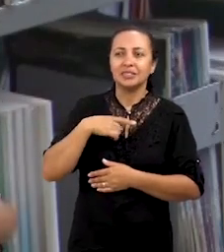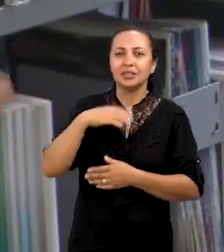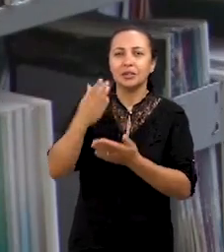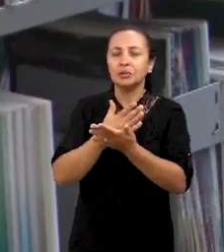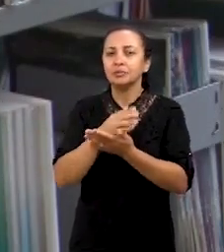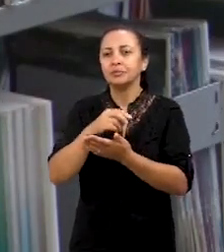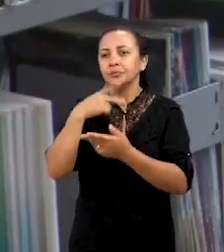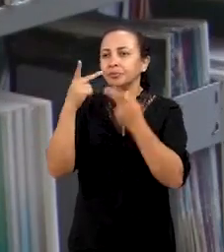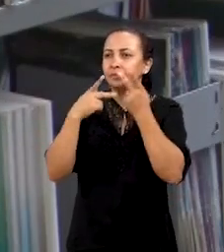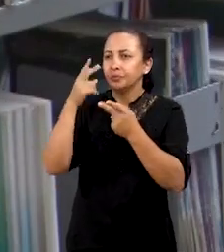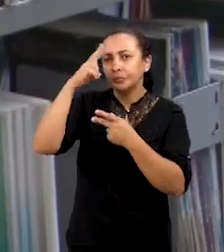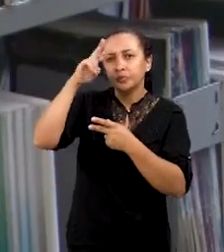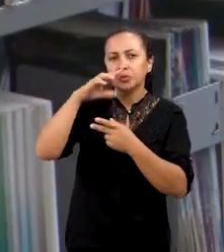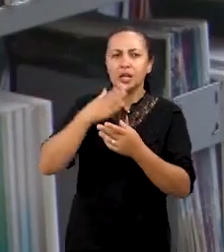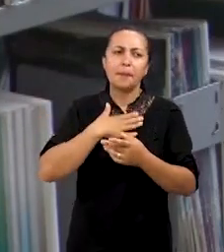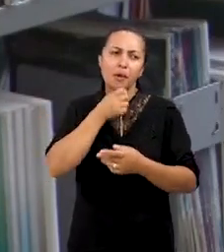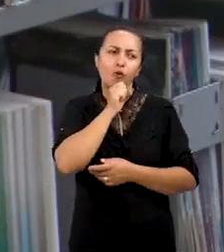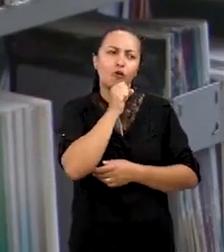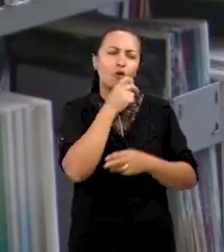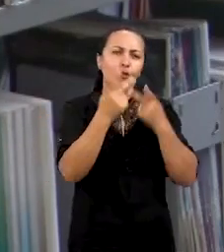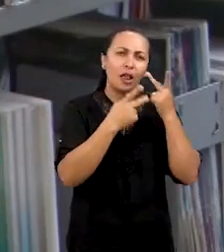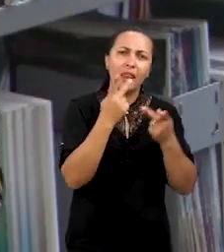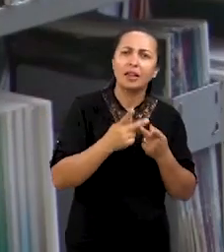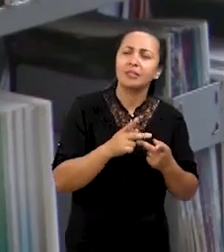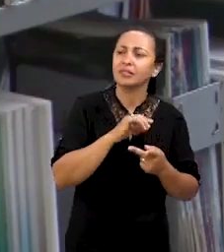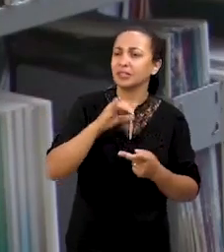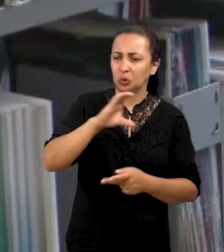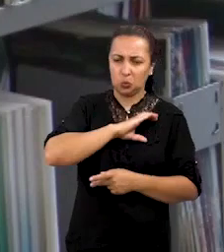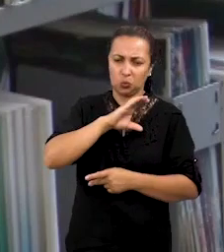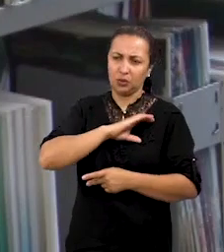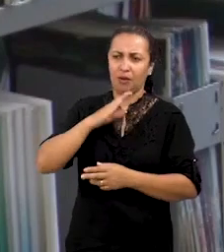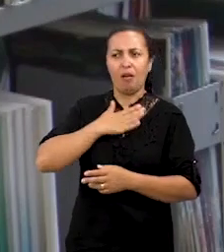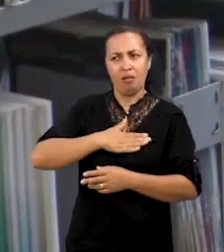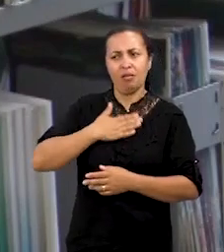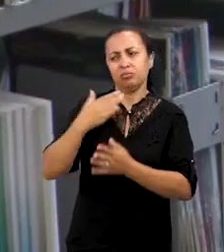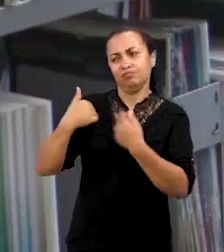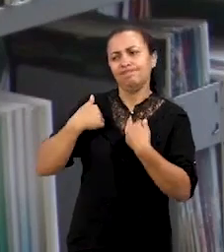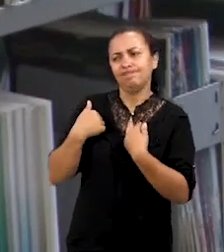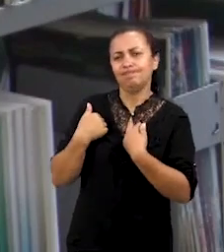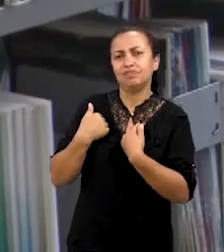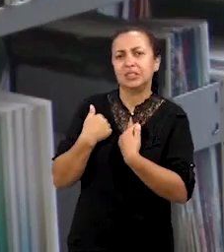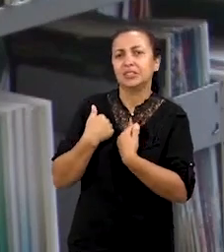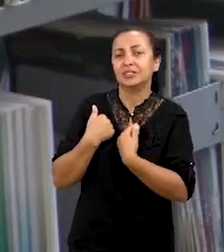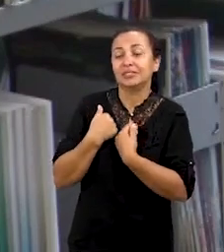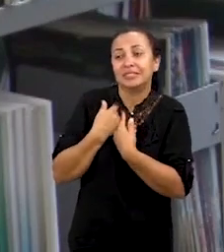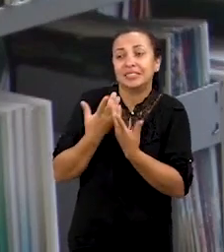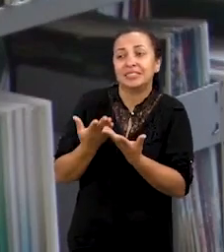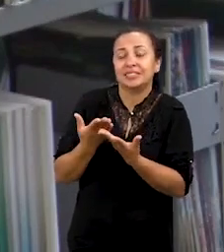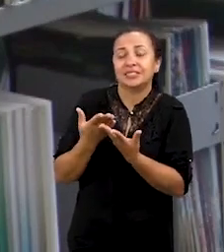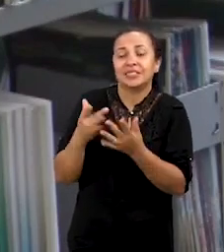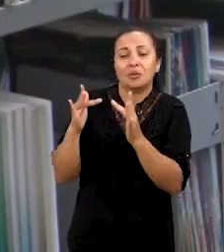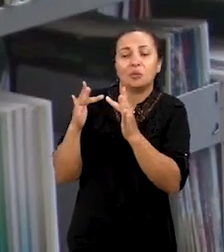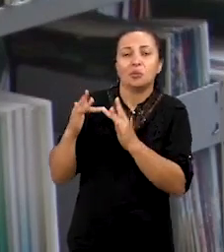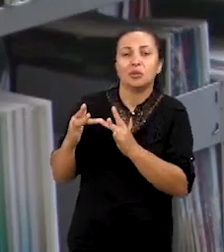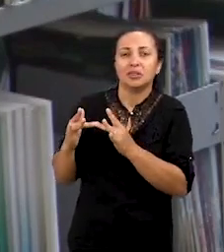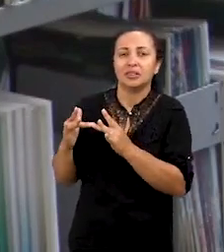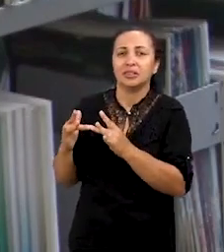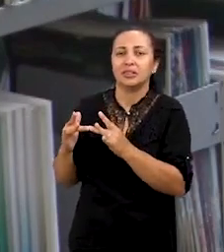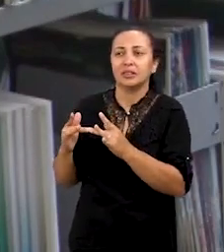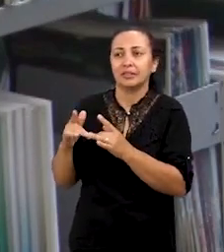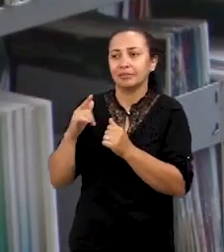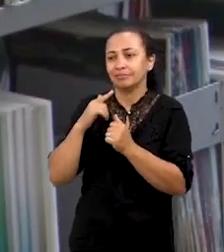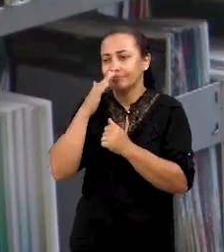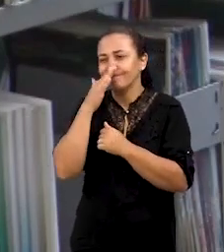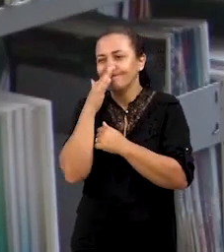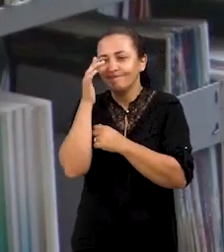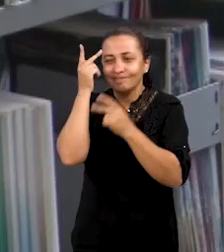histórias tão divertidas que minha avó contava, será que os colegas vão gostar de mim, então quando ela tem esse contato a primeira